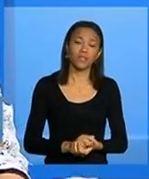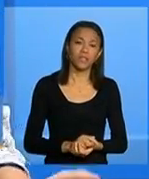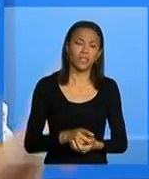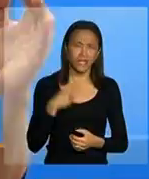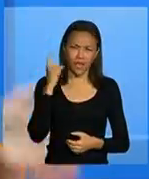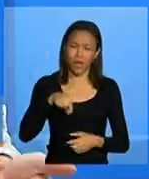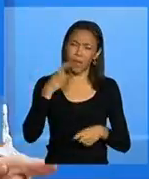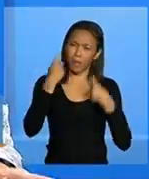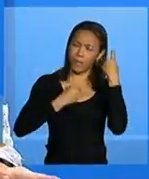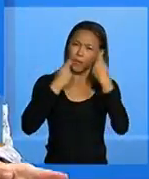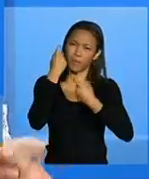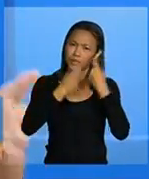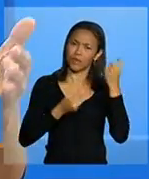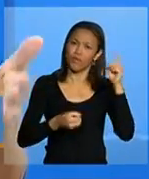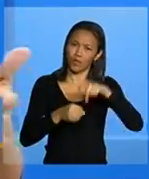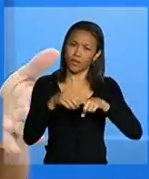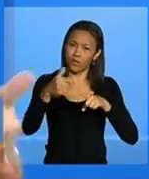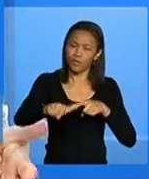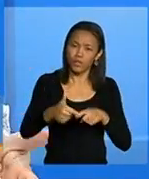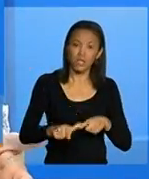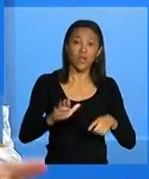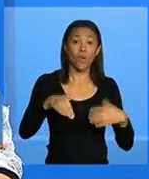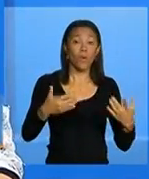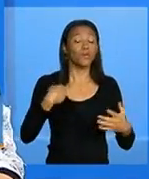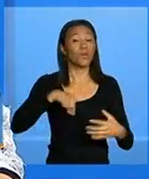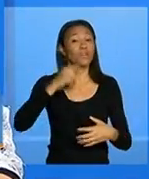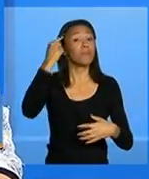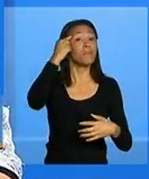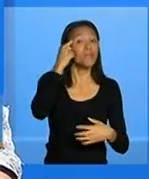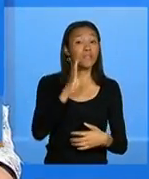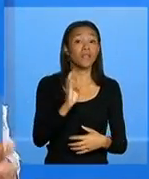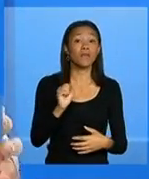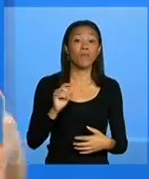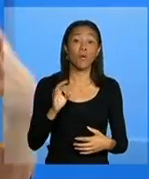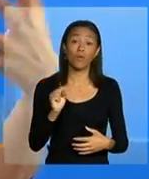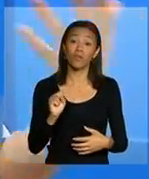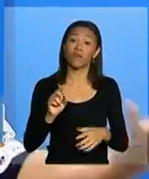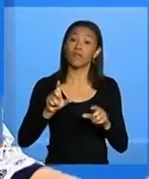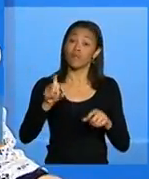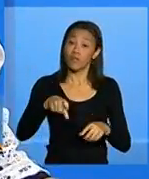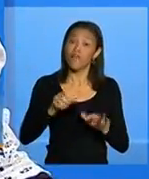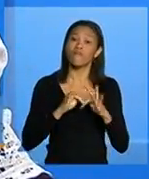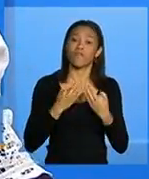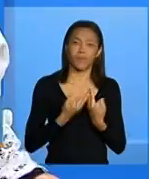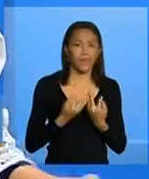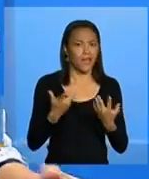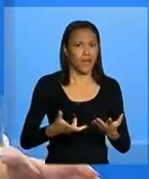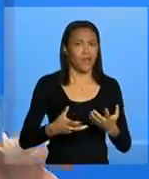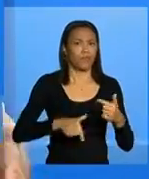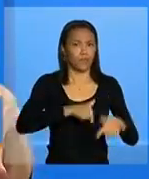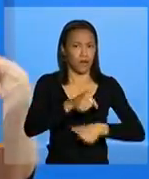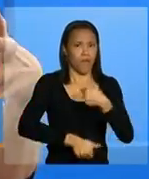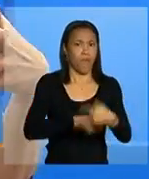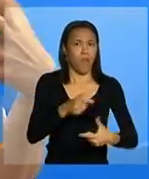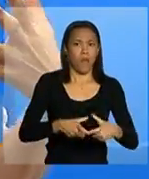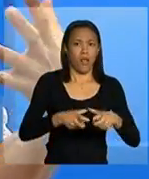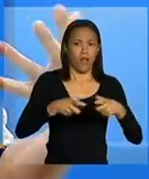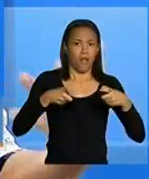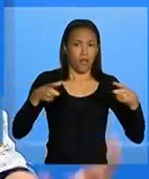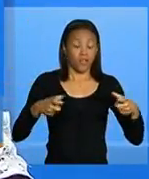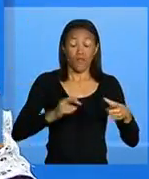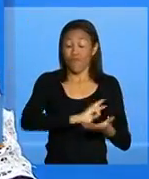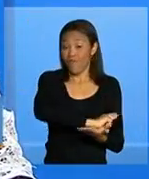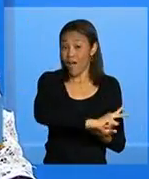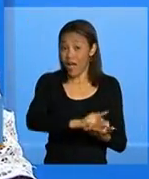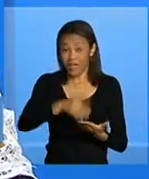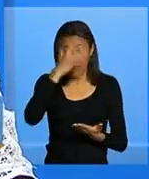preocupação, outra vez salientando, quando a gente pensa em Bolsa Família. É uma estrutura muito grande, são milhares de pessoas